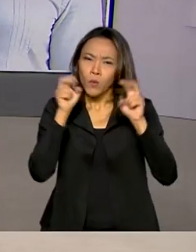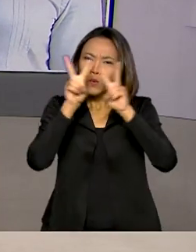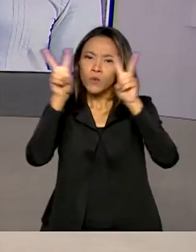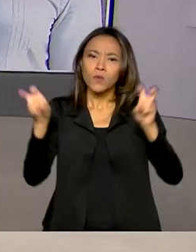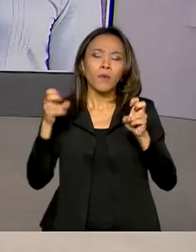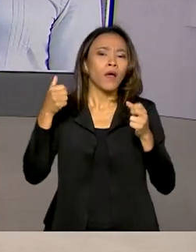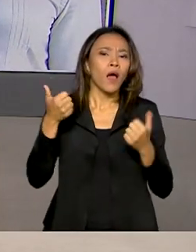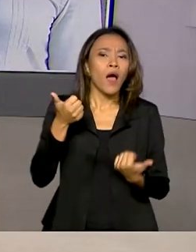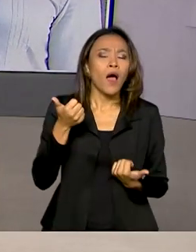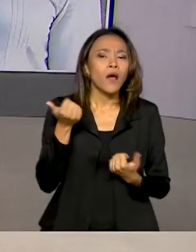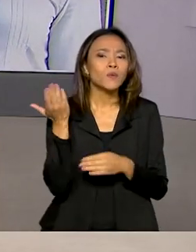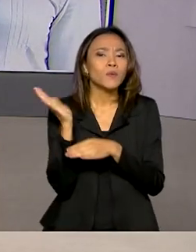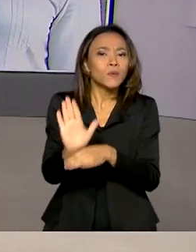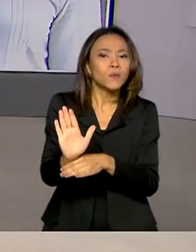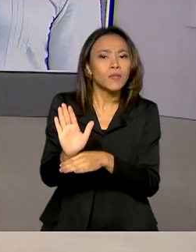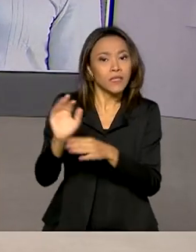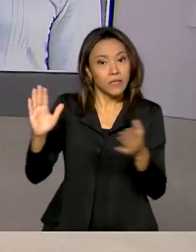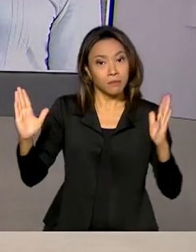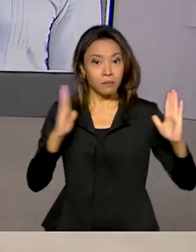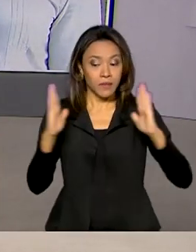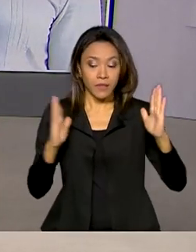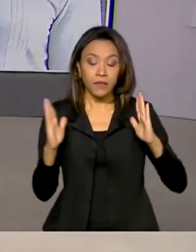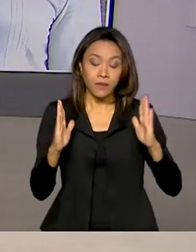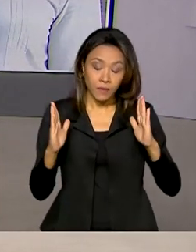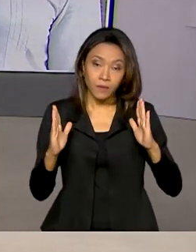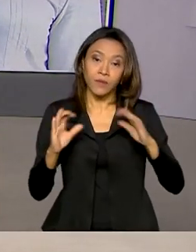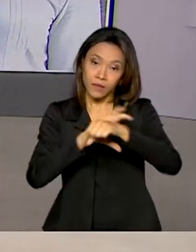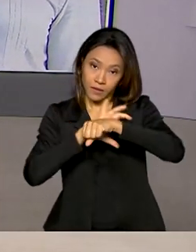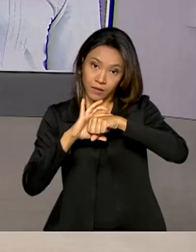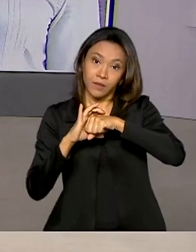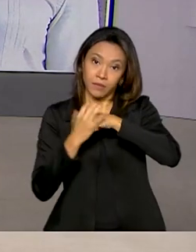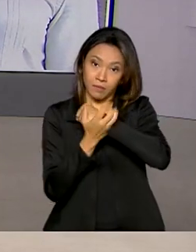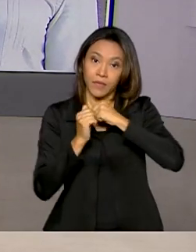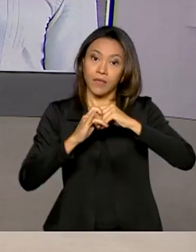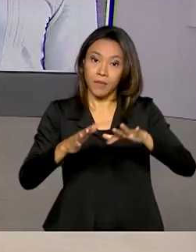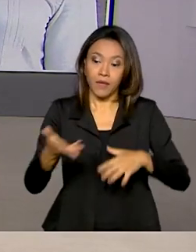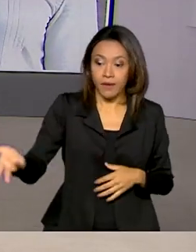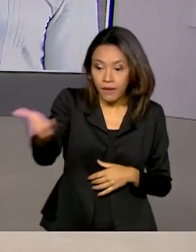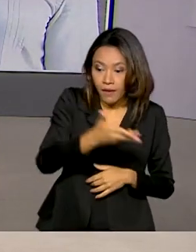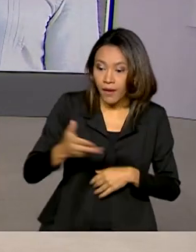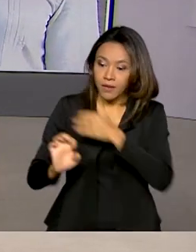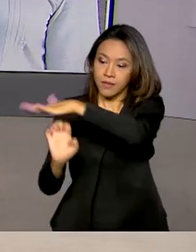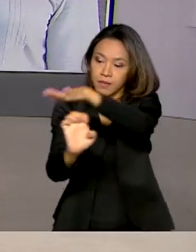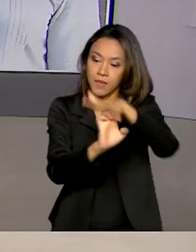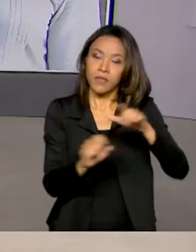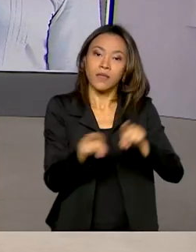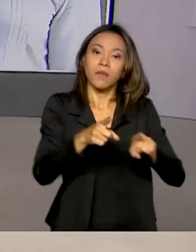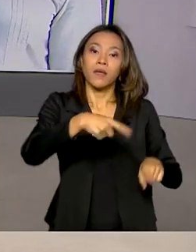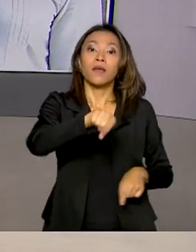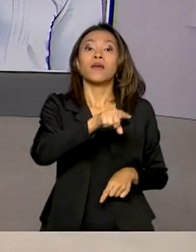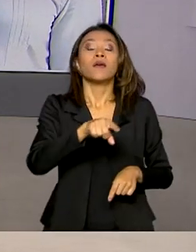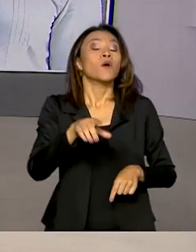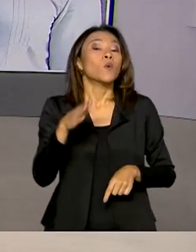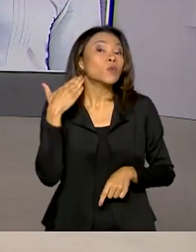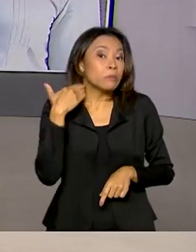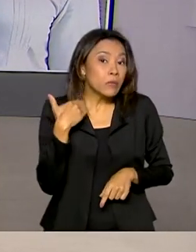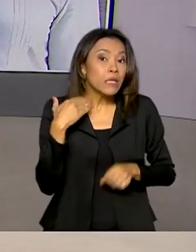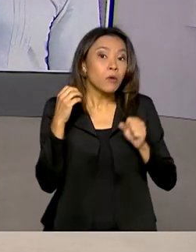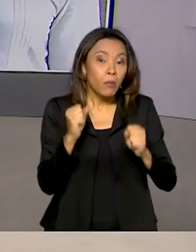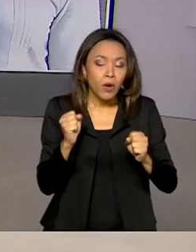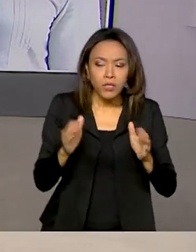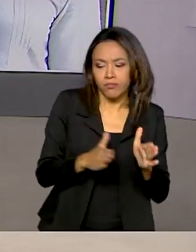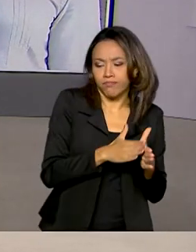também nesse momento de pandemia aos empresários. Os bancos, eles vão poder estender o prazo de carência para